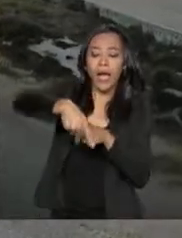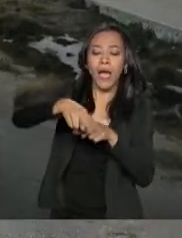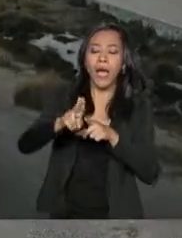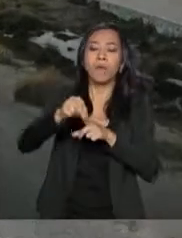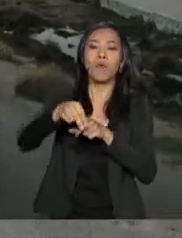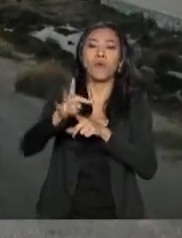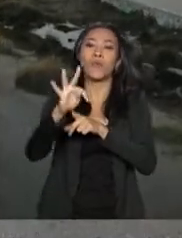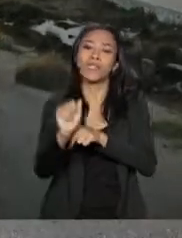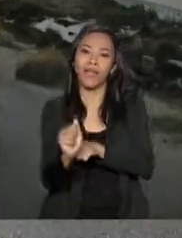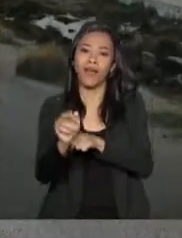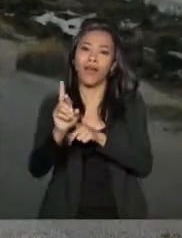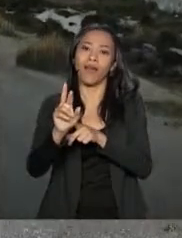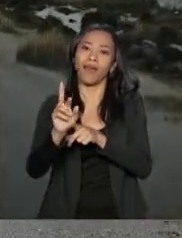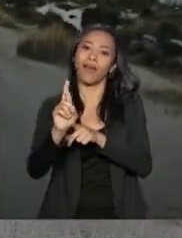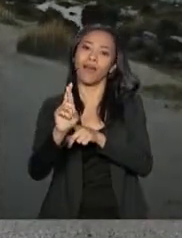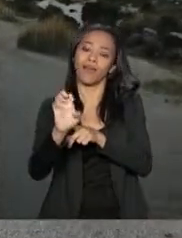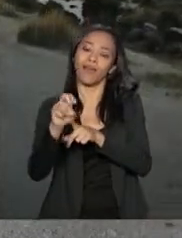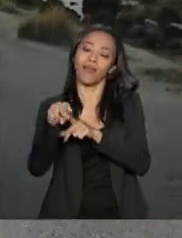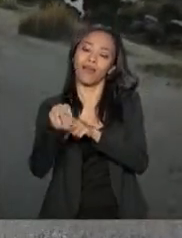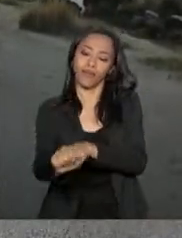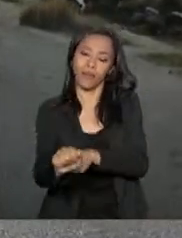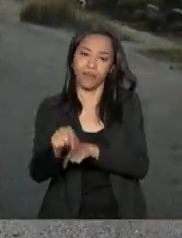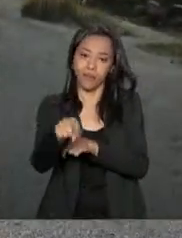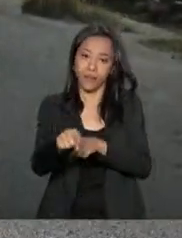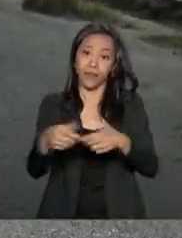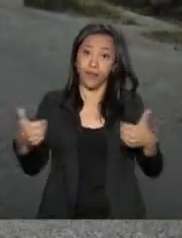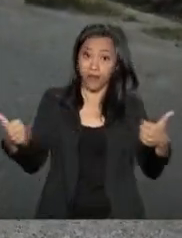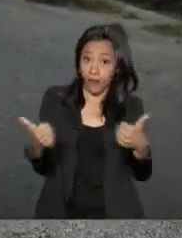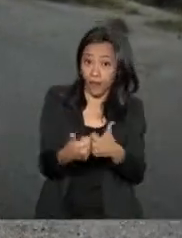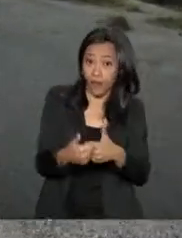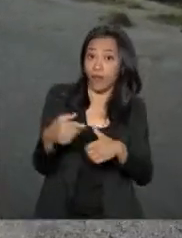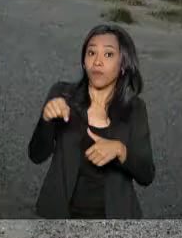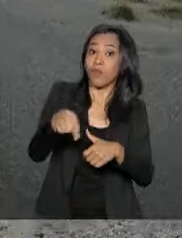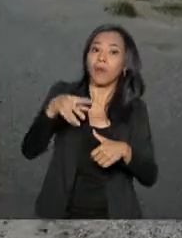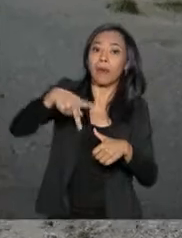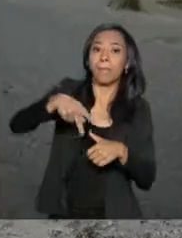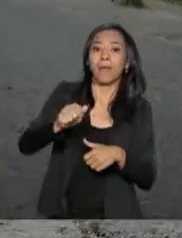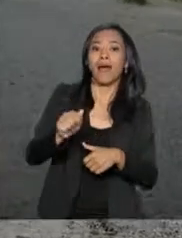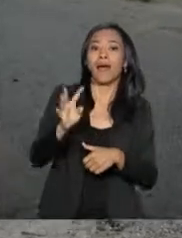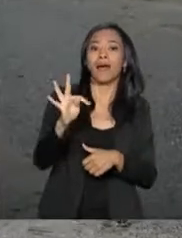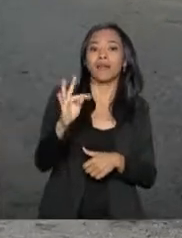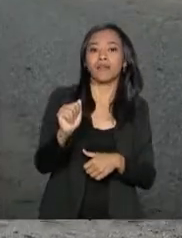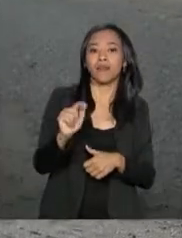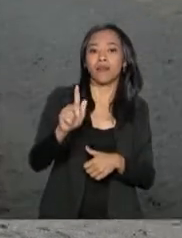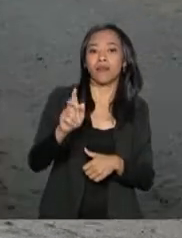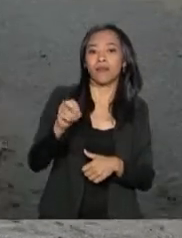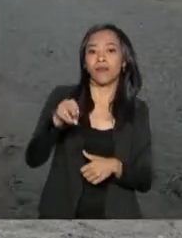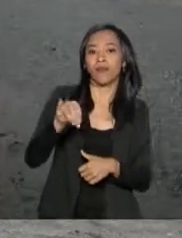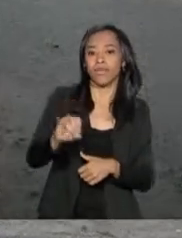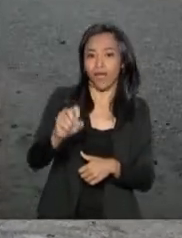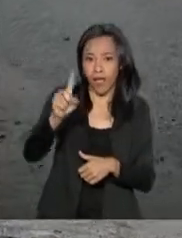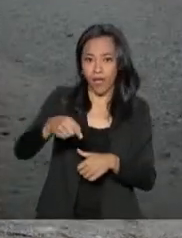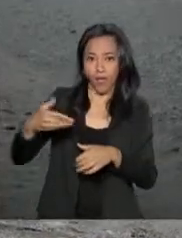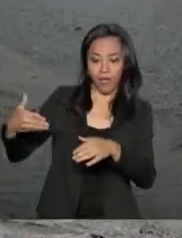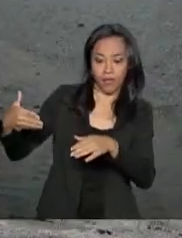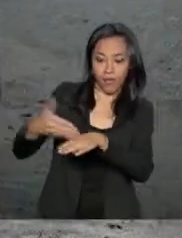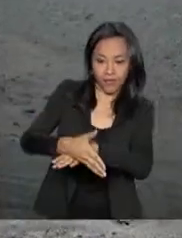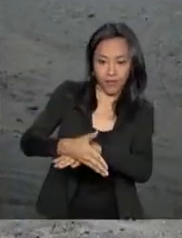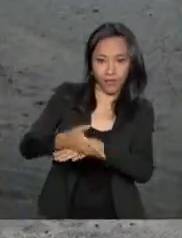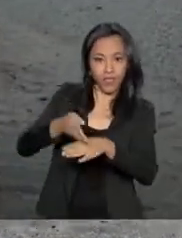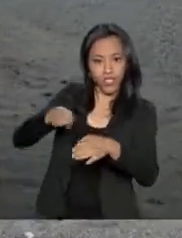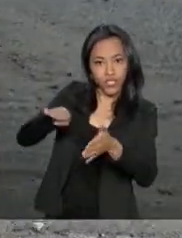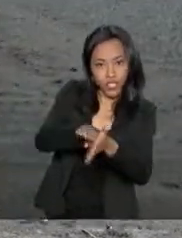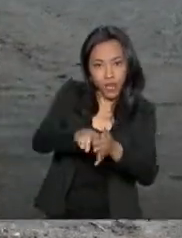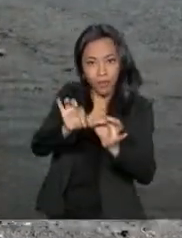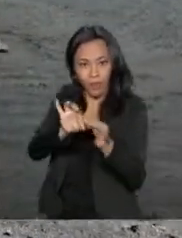do continente americano, um balneário na região da Patagônia chilena, que é considerada uma das portas de entrada para a